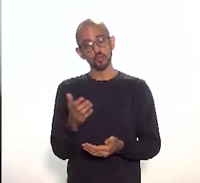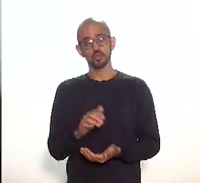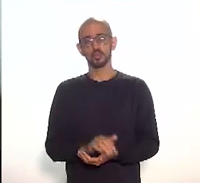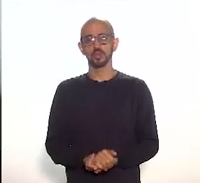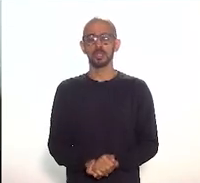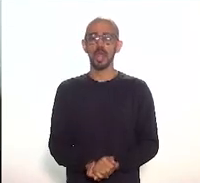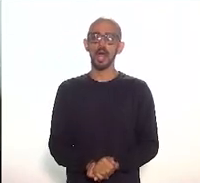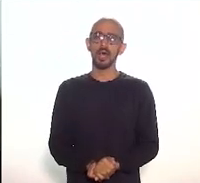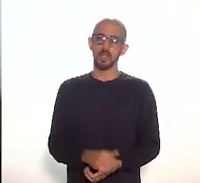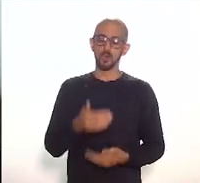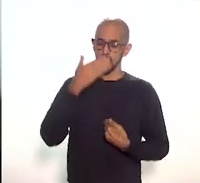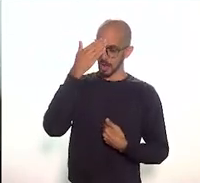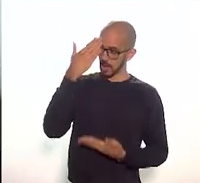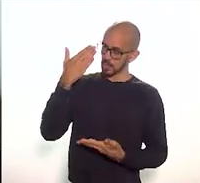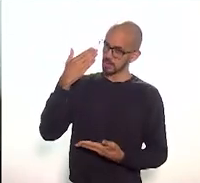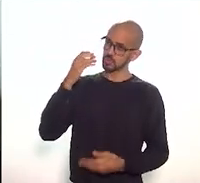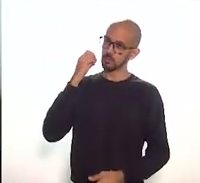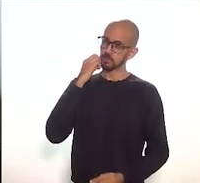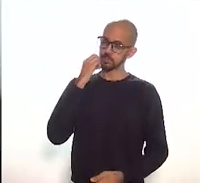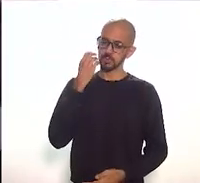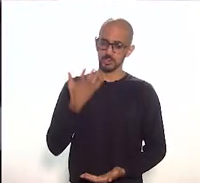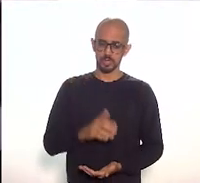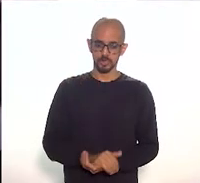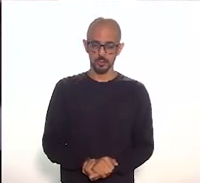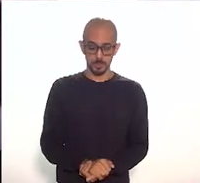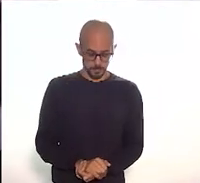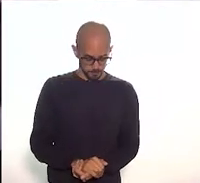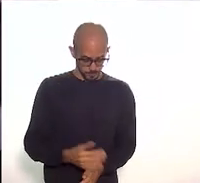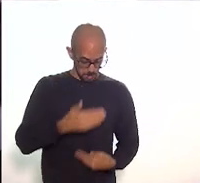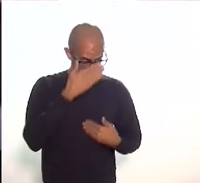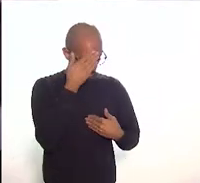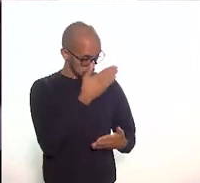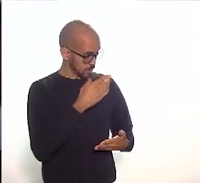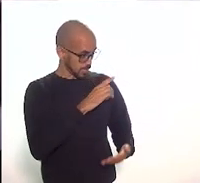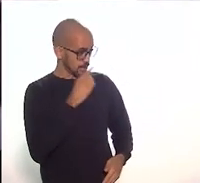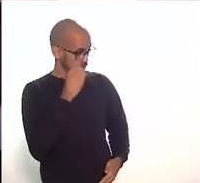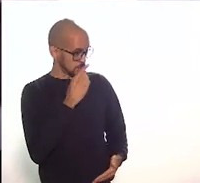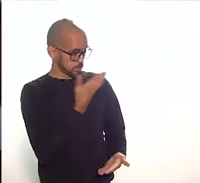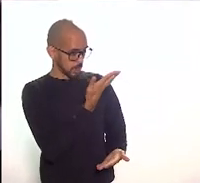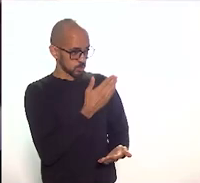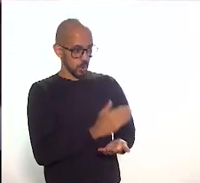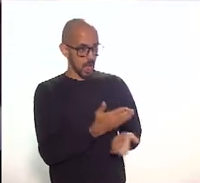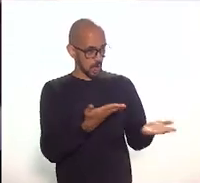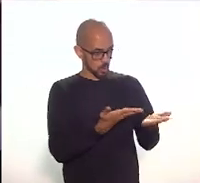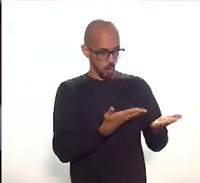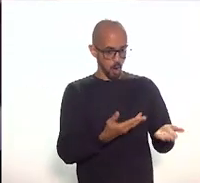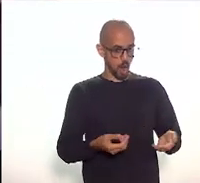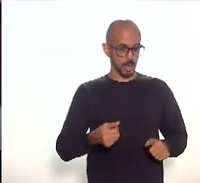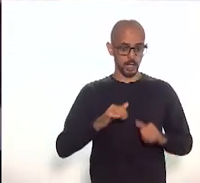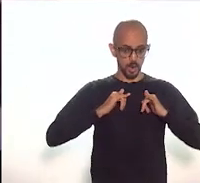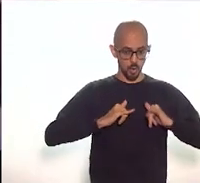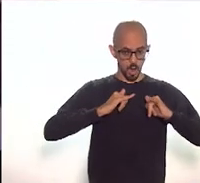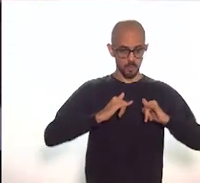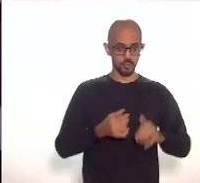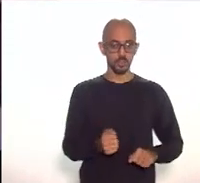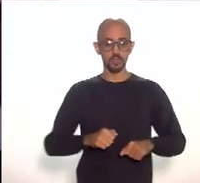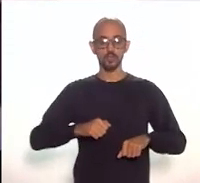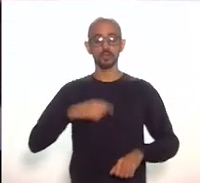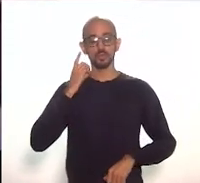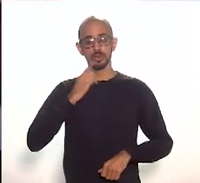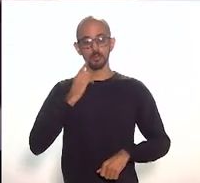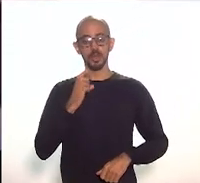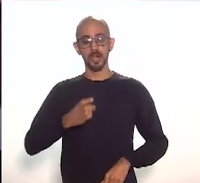a oportunidade. Obrigado, deputado. Bom, eu anuncio a presença do deputado Valdeque